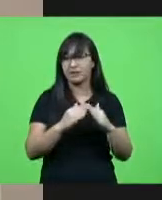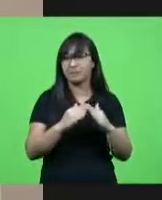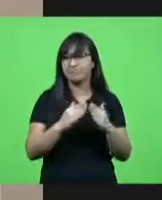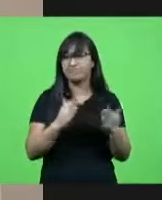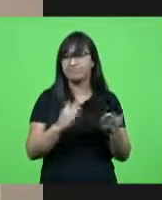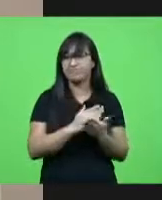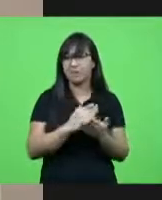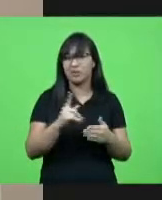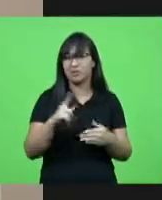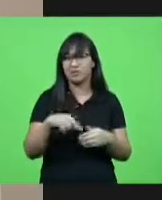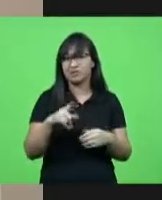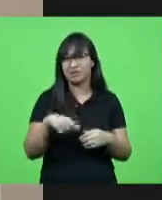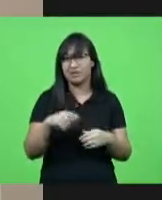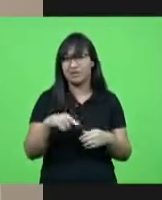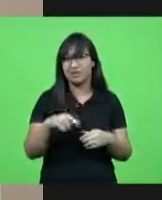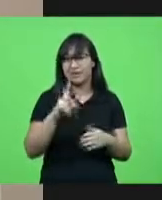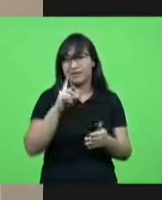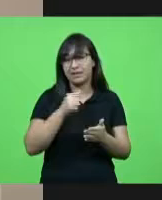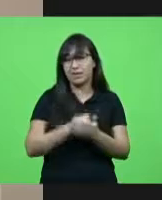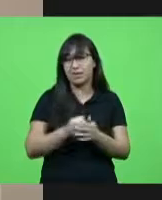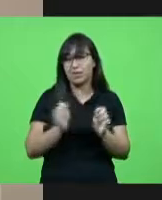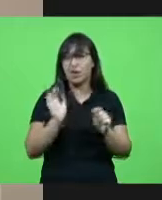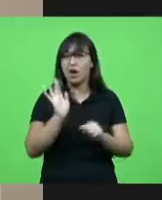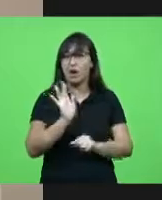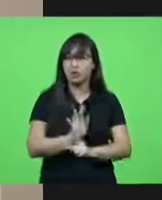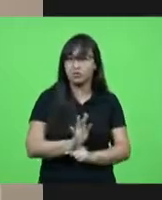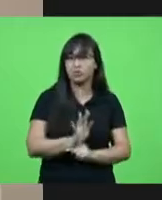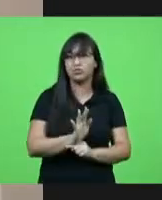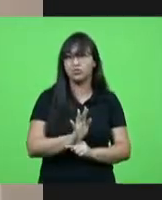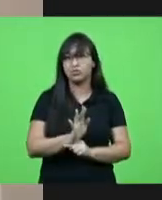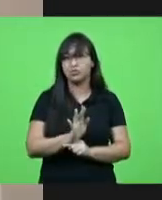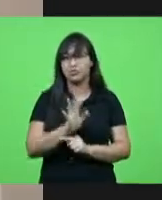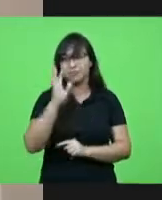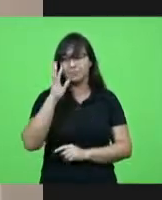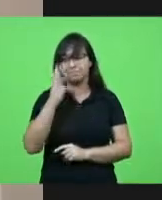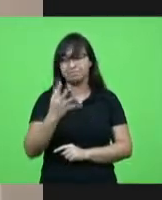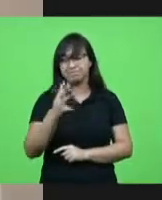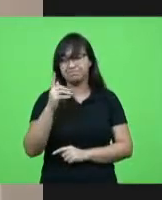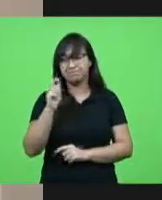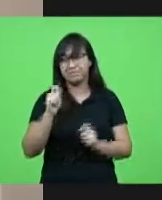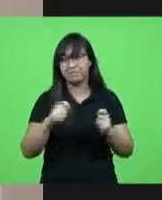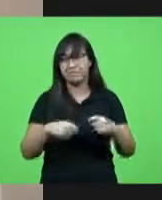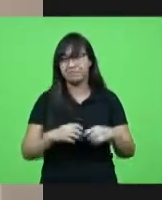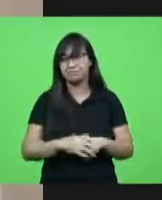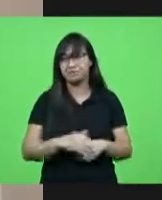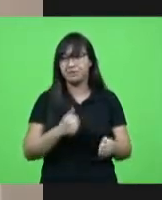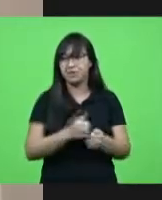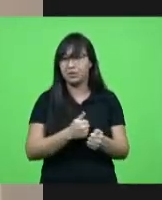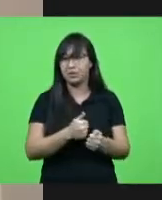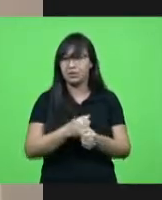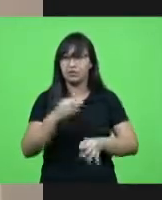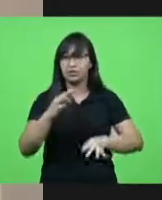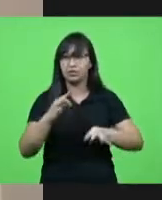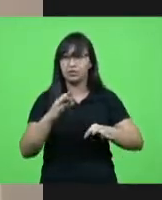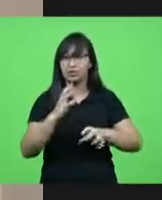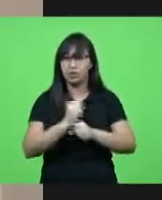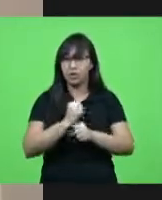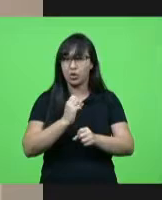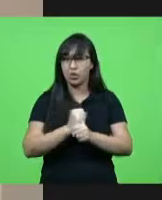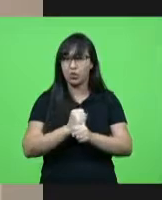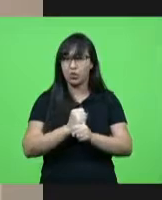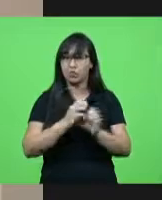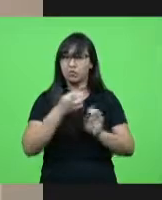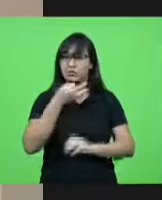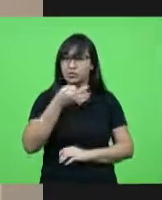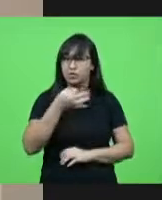um norte para redução da curva de contágio e de mortes nós tivemos aí o tribunal de contas aqui também do estado recomendando ao governador Moisés